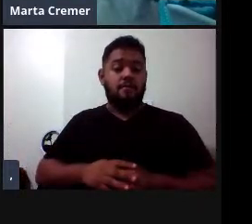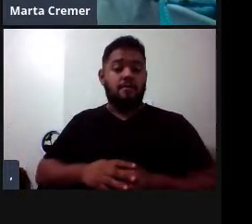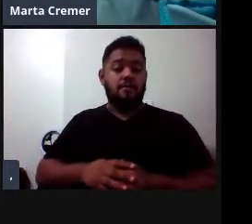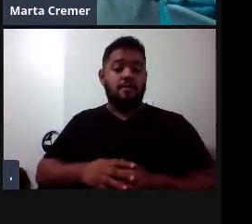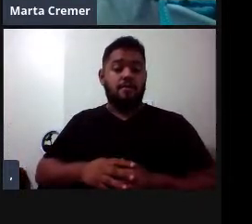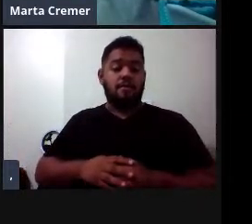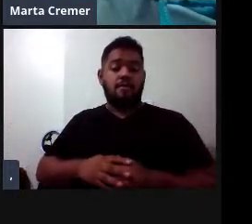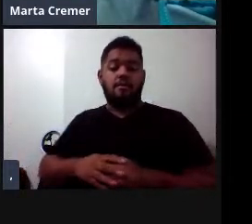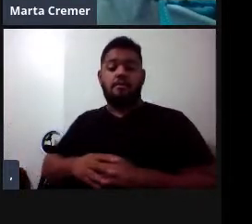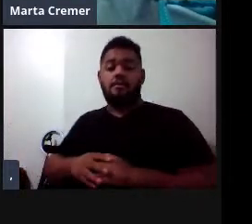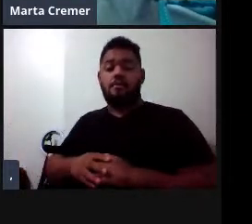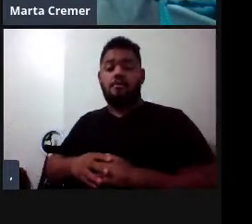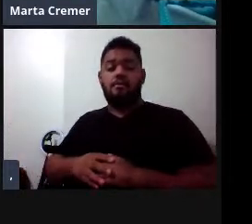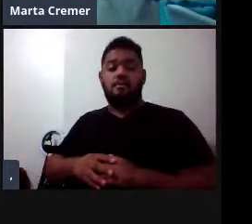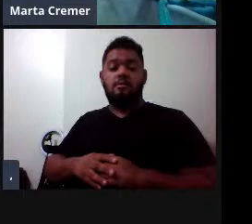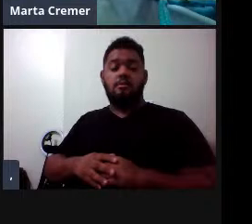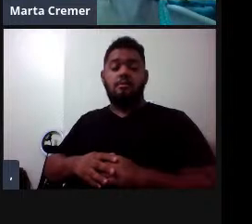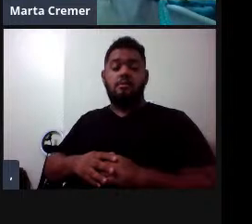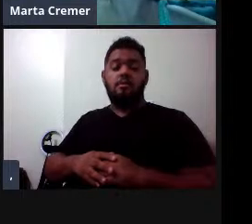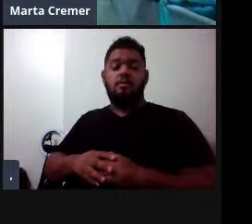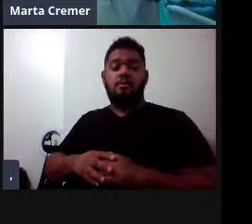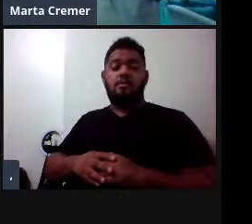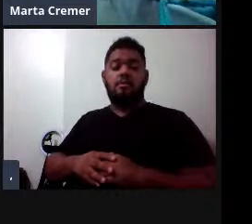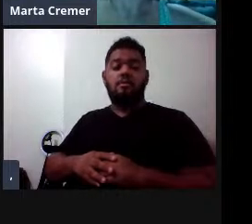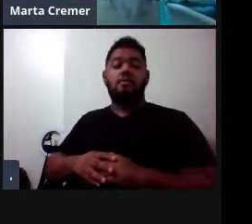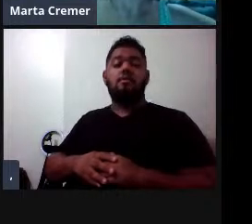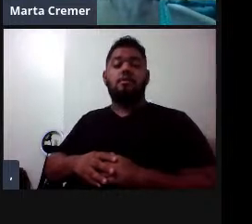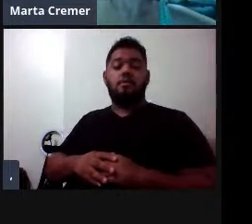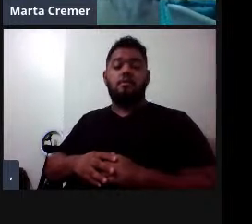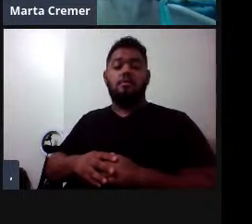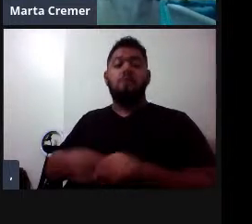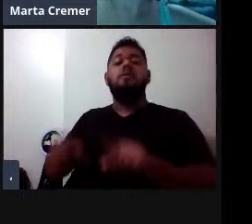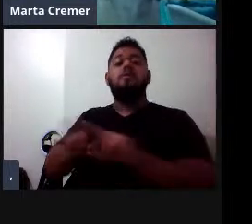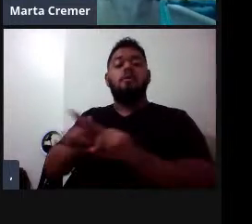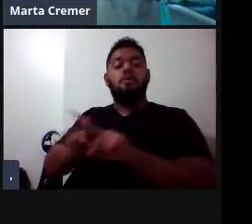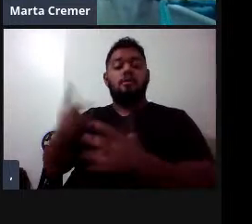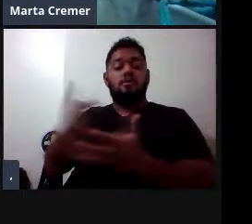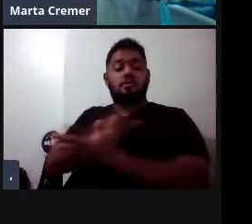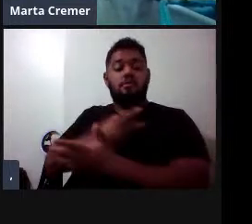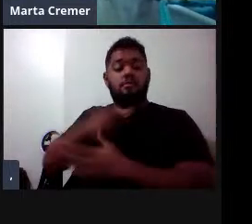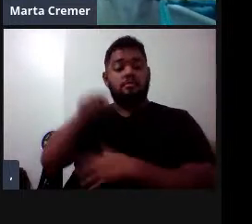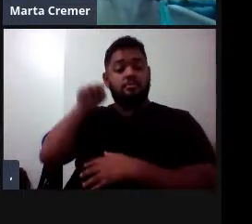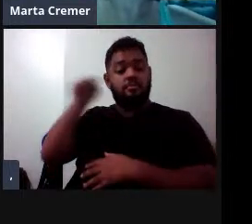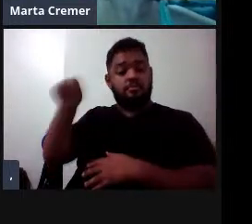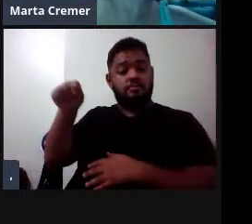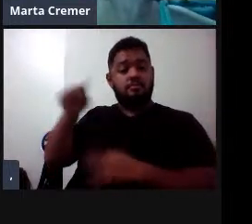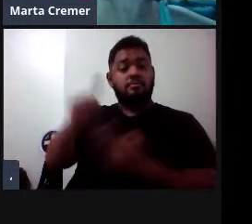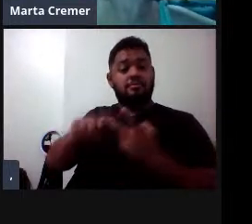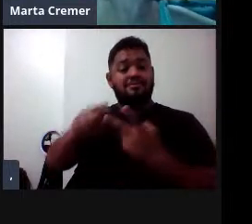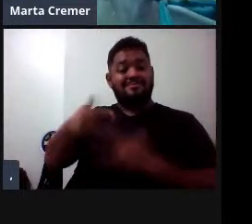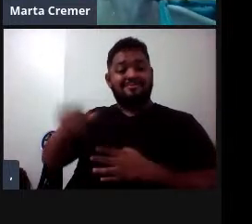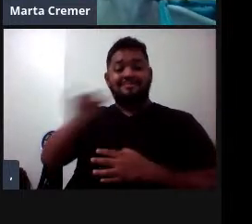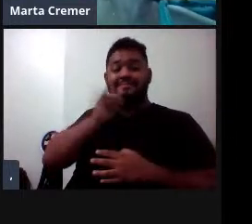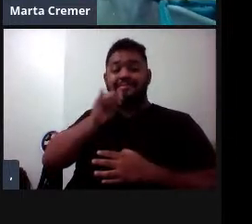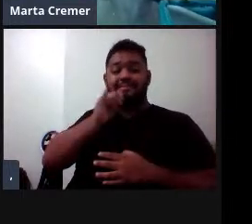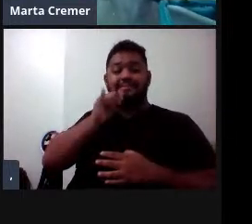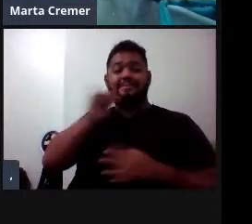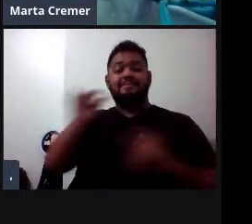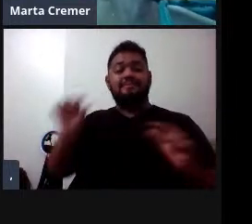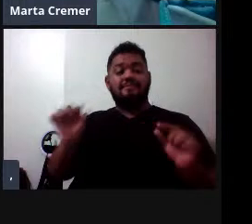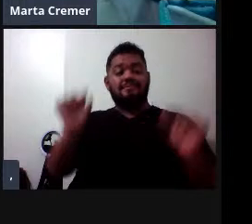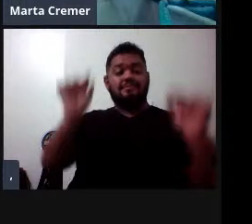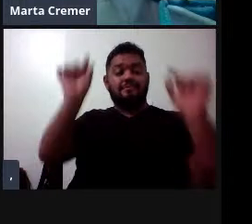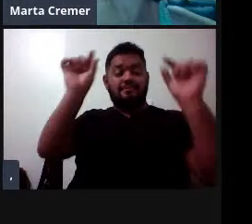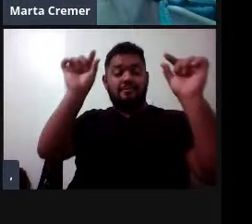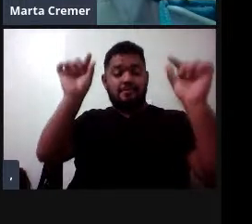a distribuição que elas ocorrem ainda, né, e aqui uma distribuição histórica, né, nesse zinho vermelho aqui, então é